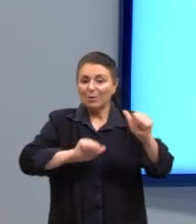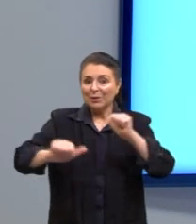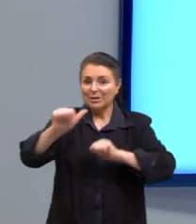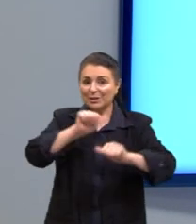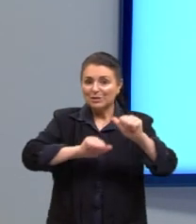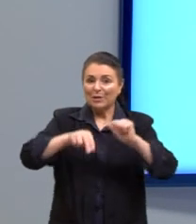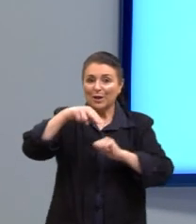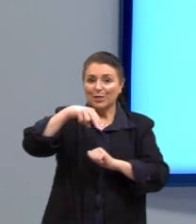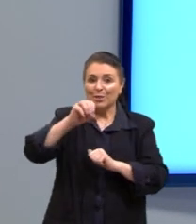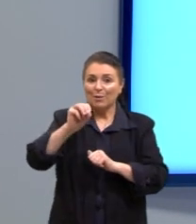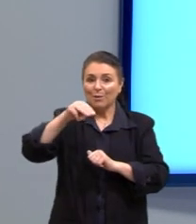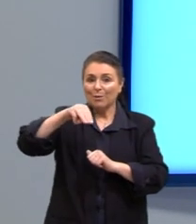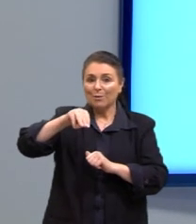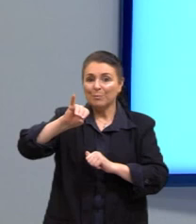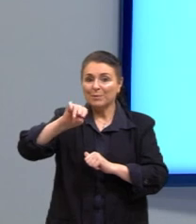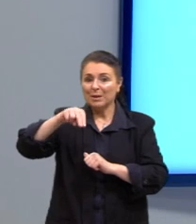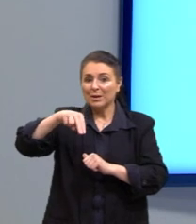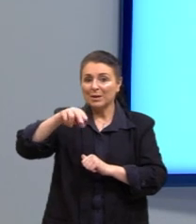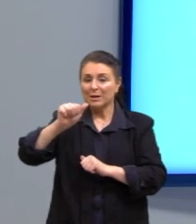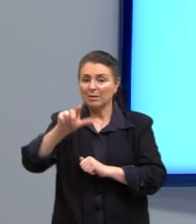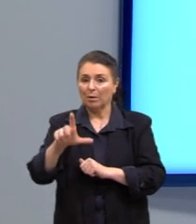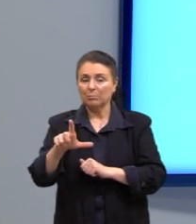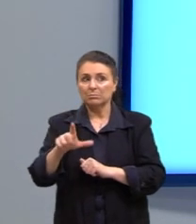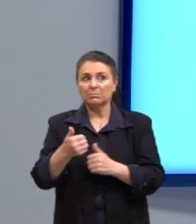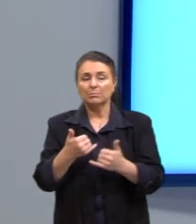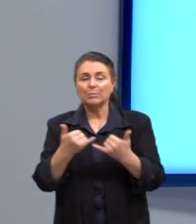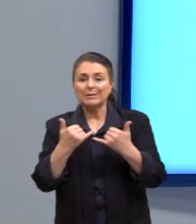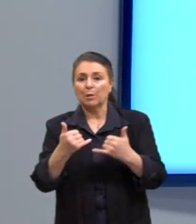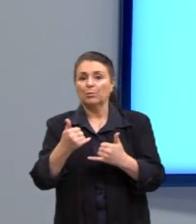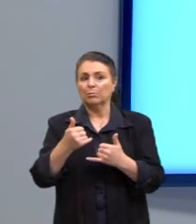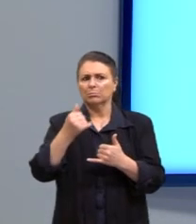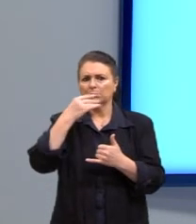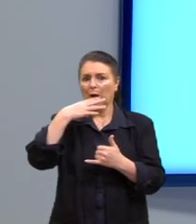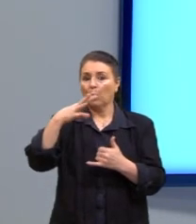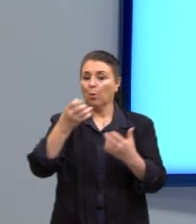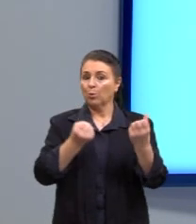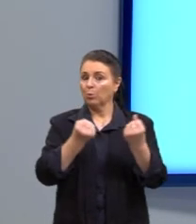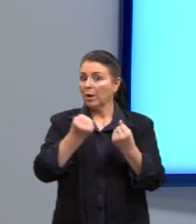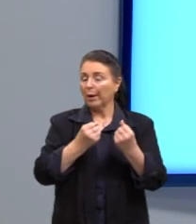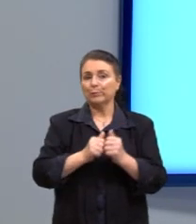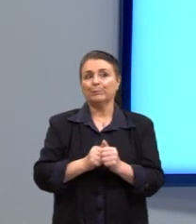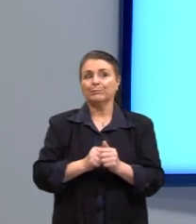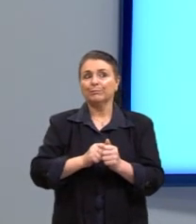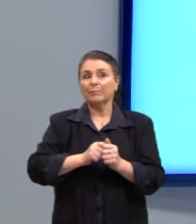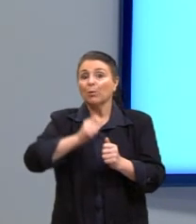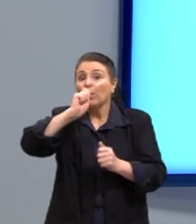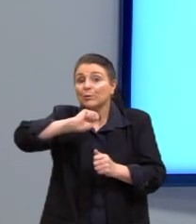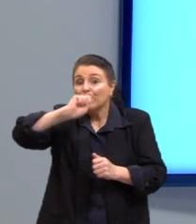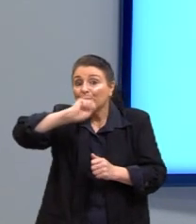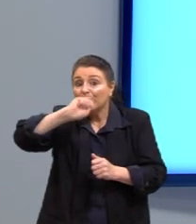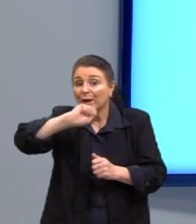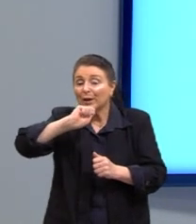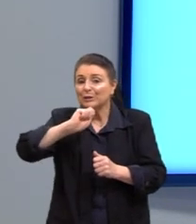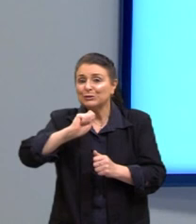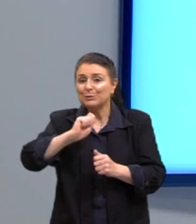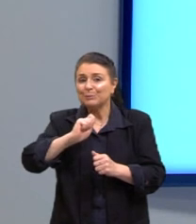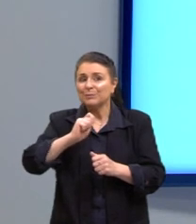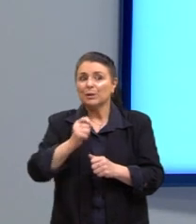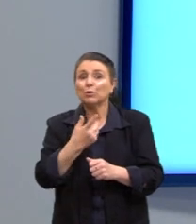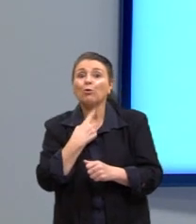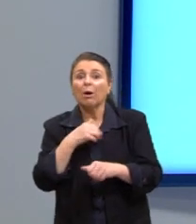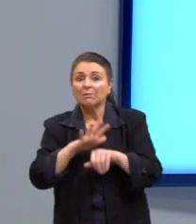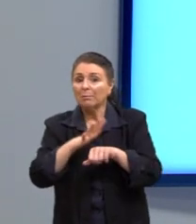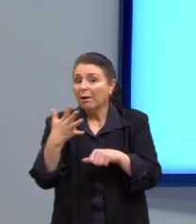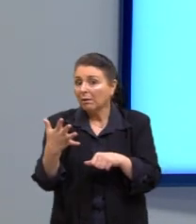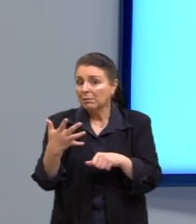nominal. Por exemplo, a cor de um carro preferida, o sabor de sorvete mais vendido. Não existe ordem,